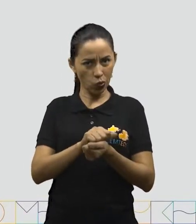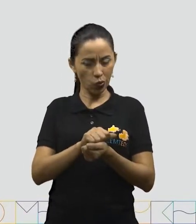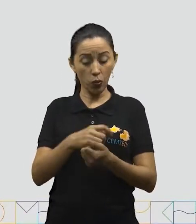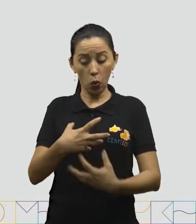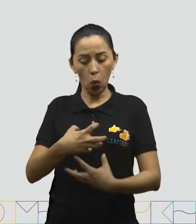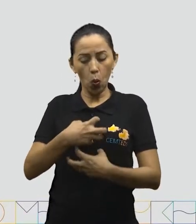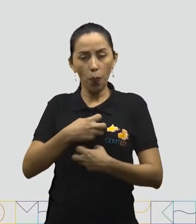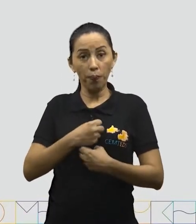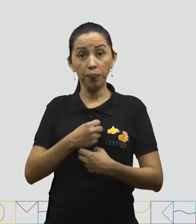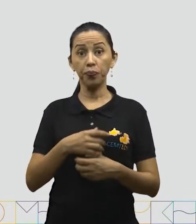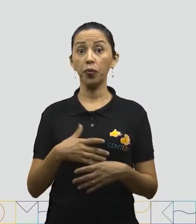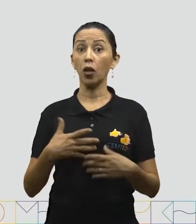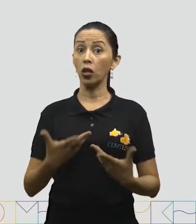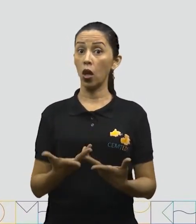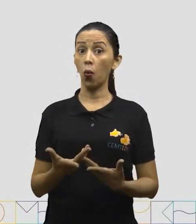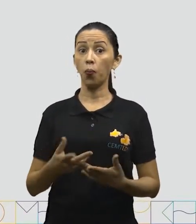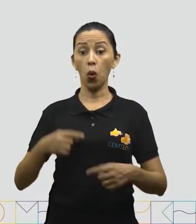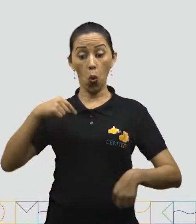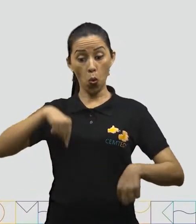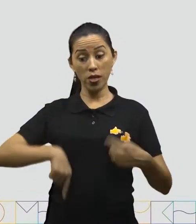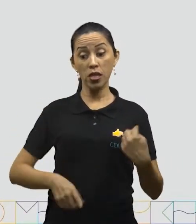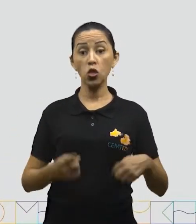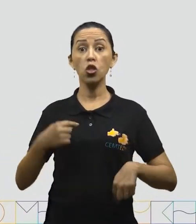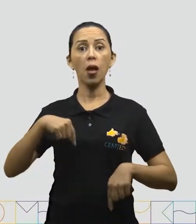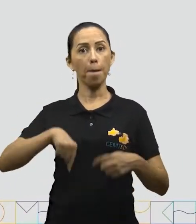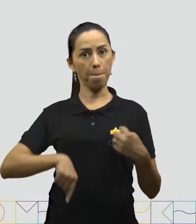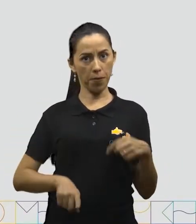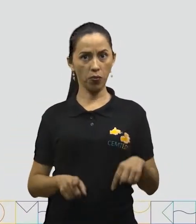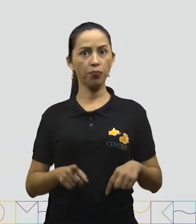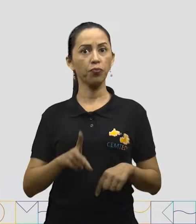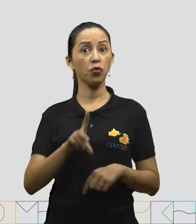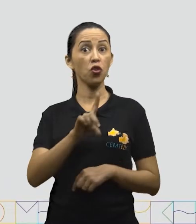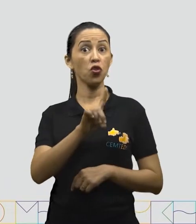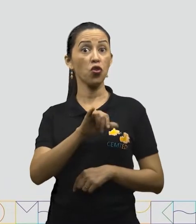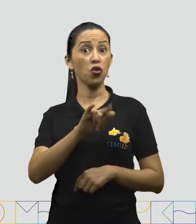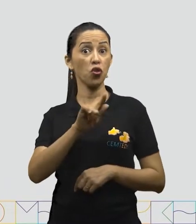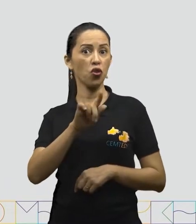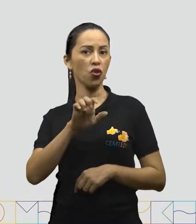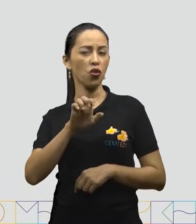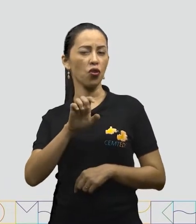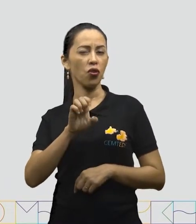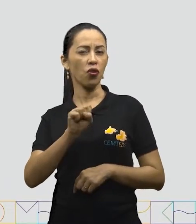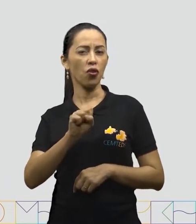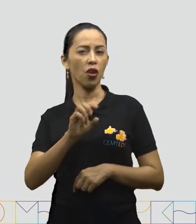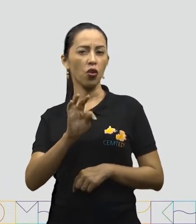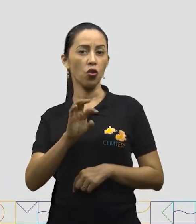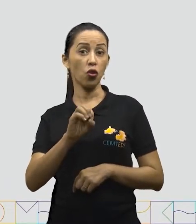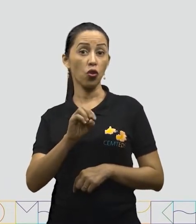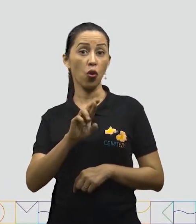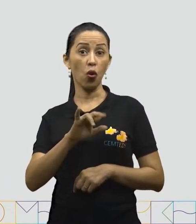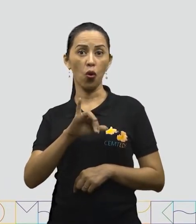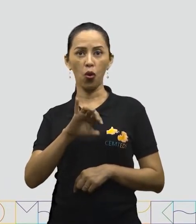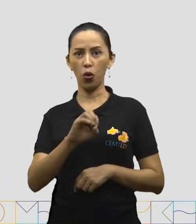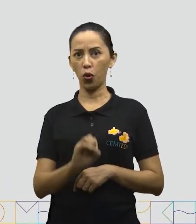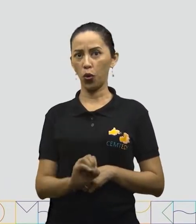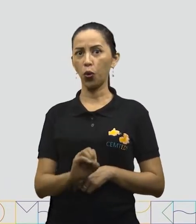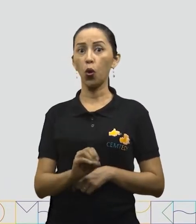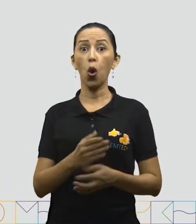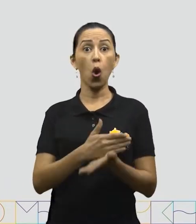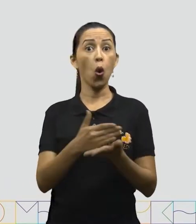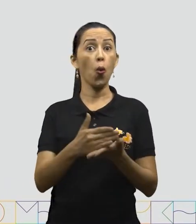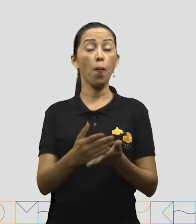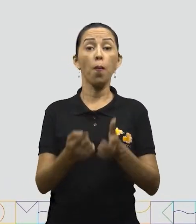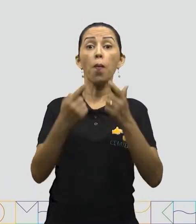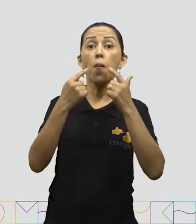é formado pelo tubo digestório, um tubo que liga a boca ao ânus. Esse tubo contém alguns órgãos